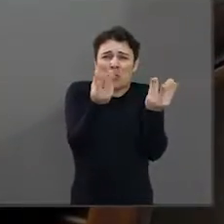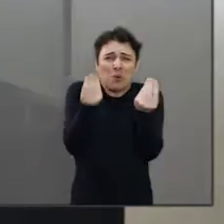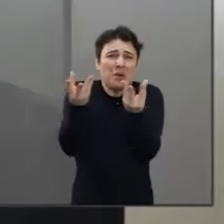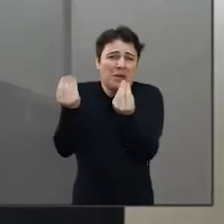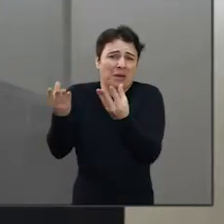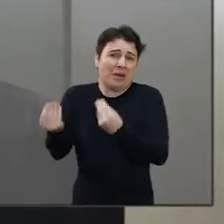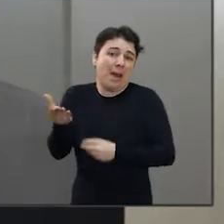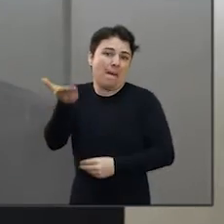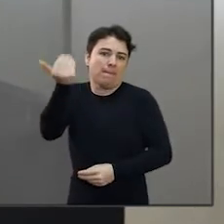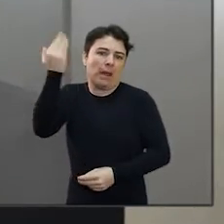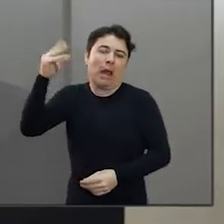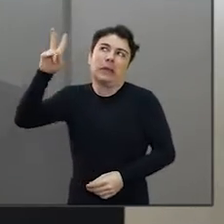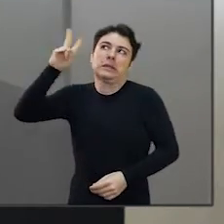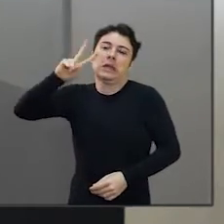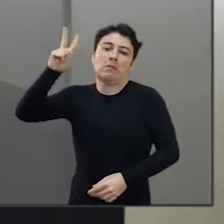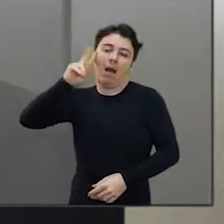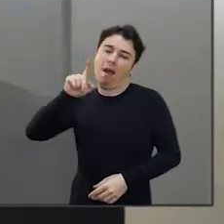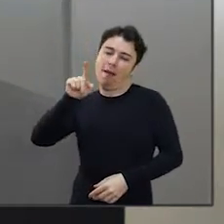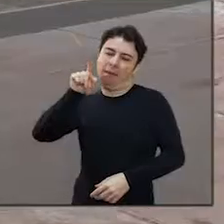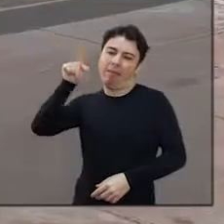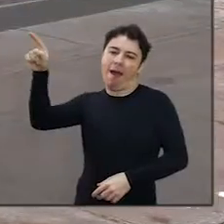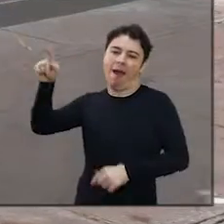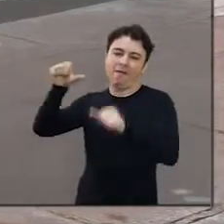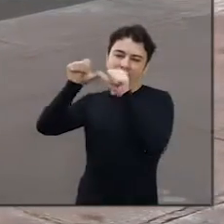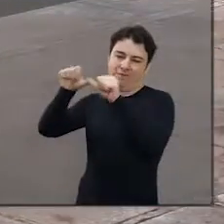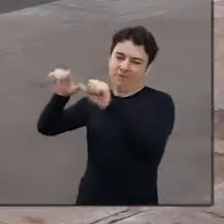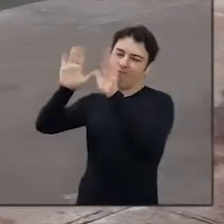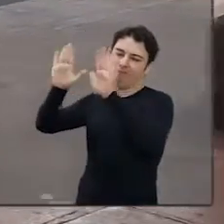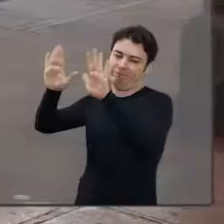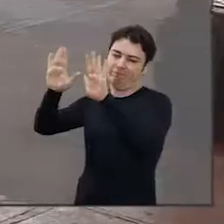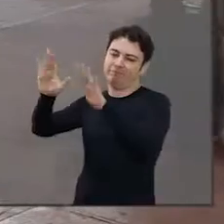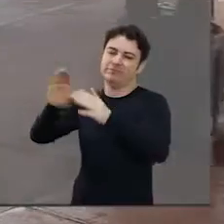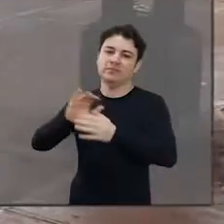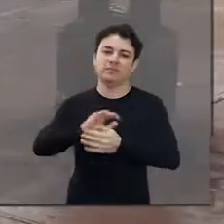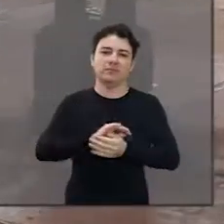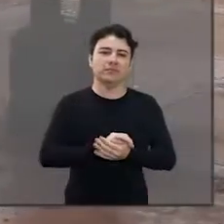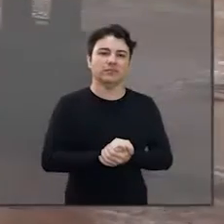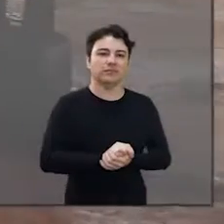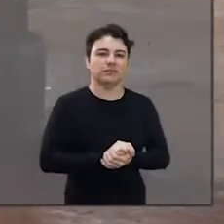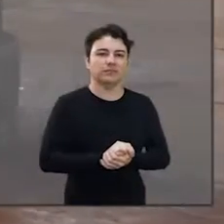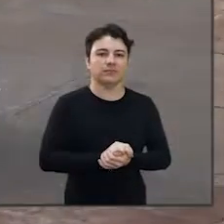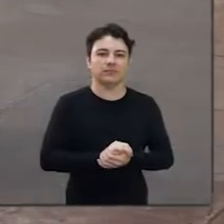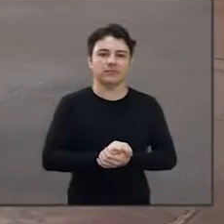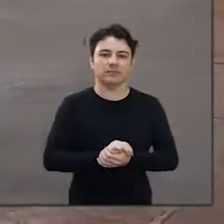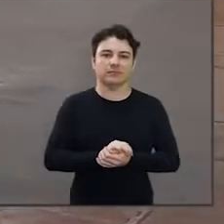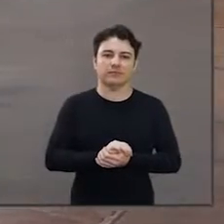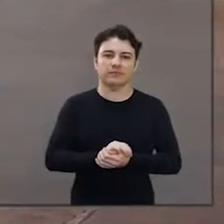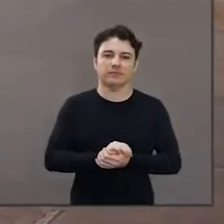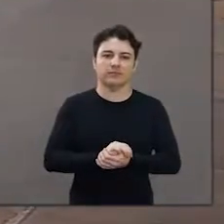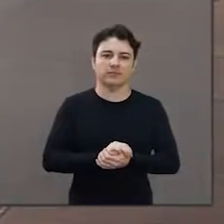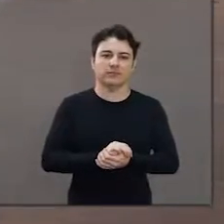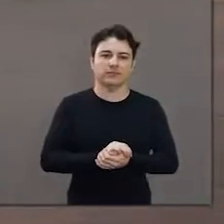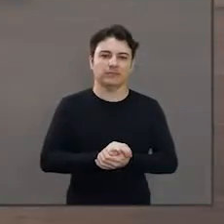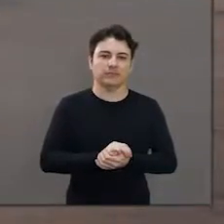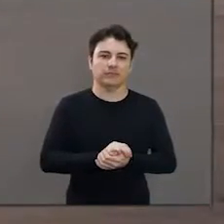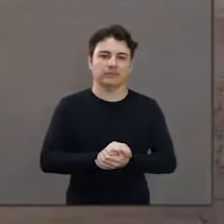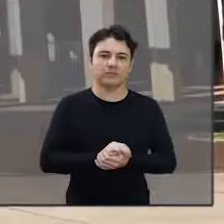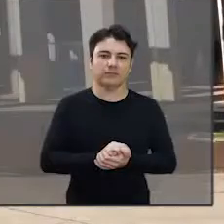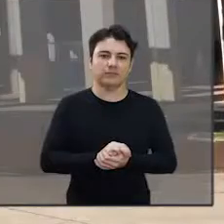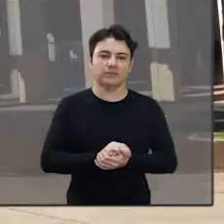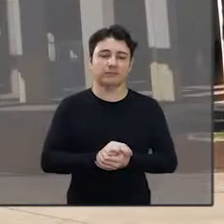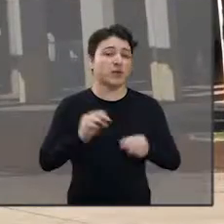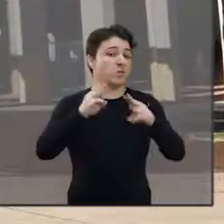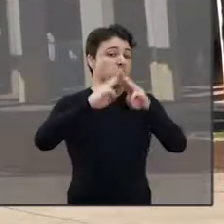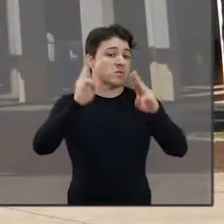é uma infinidade de lembranças e memórias que estão constantemente vivas, Presentes ali, né?